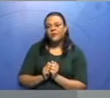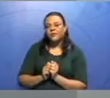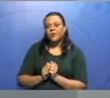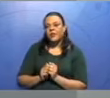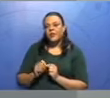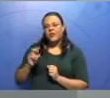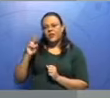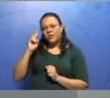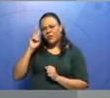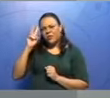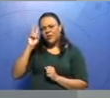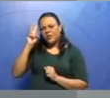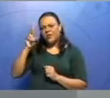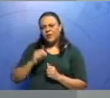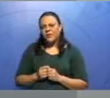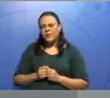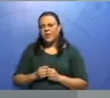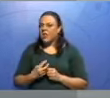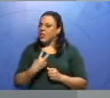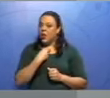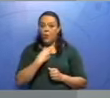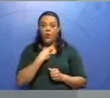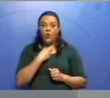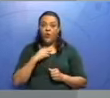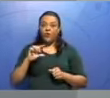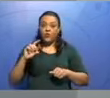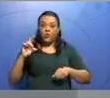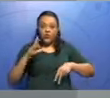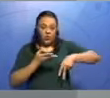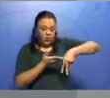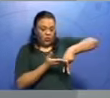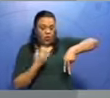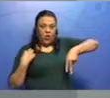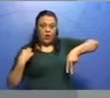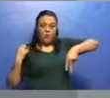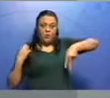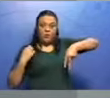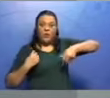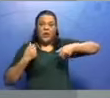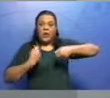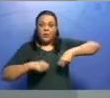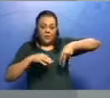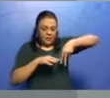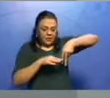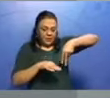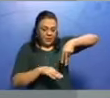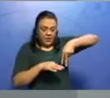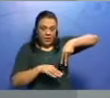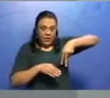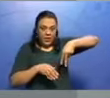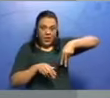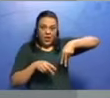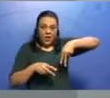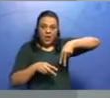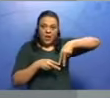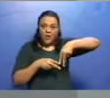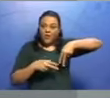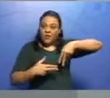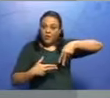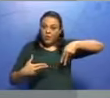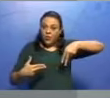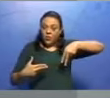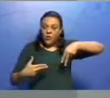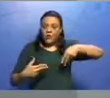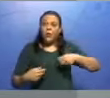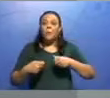a blusa. Eu não posso vestir só a blusa. Eu preciso colocar um complemento para a minha blusa, que pode ser uma calça, uma bermuda, uma saia. Eu preciso de uma outra coisa,